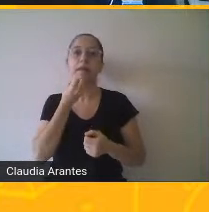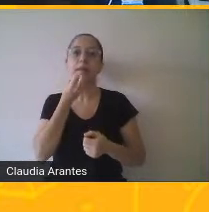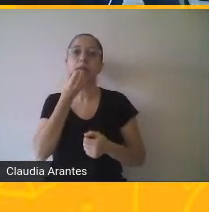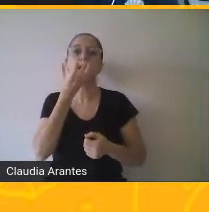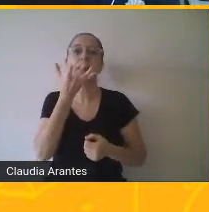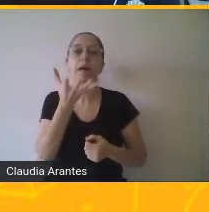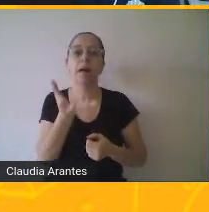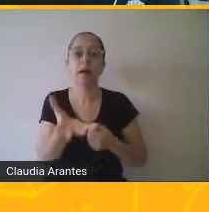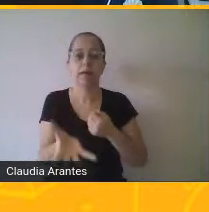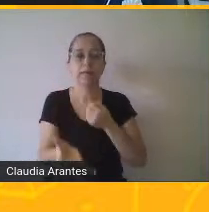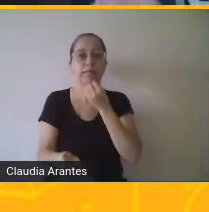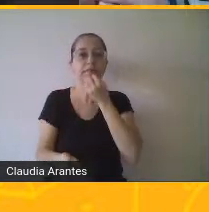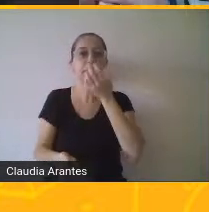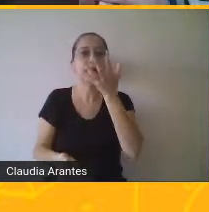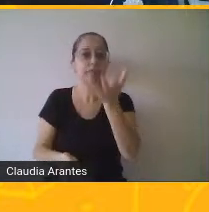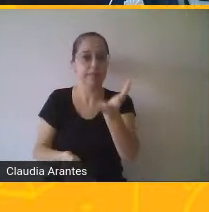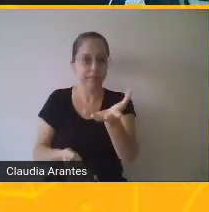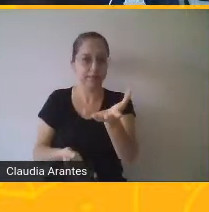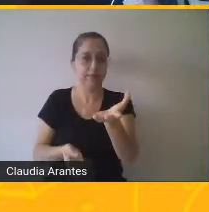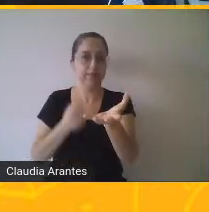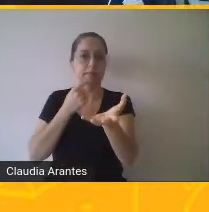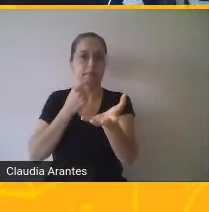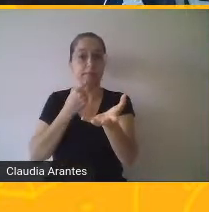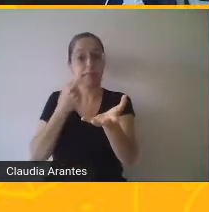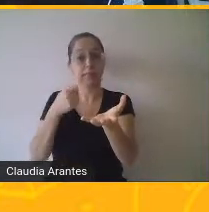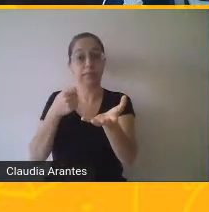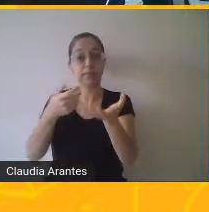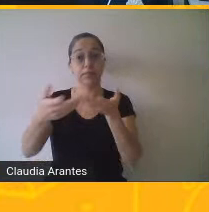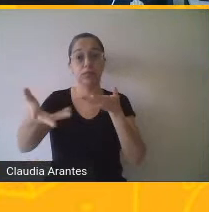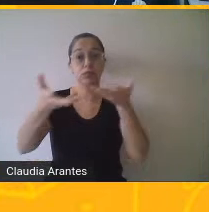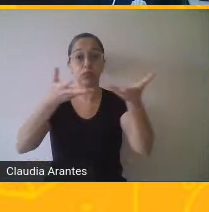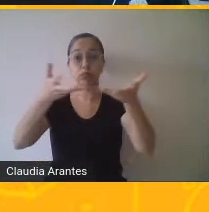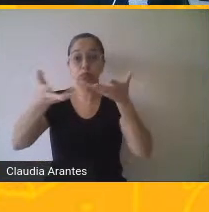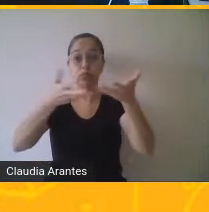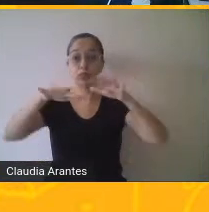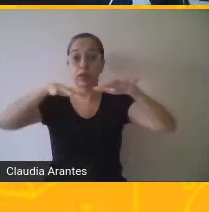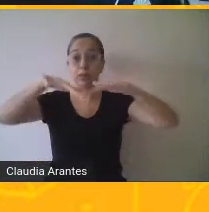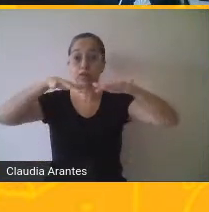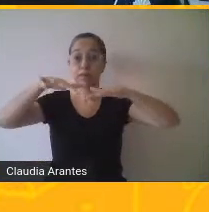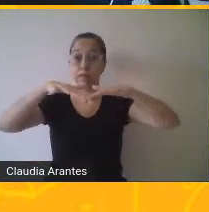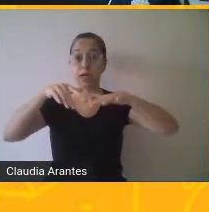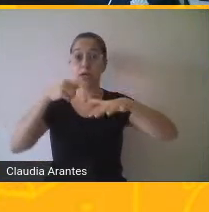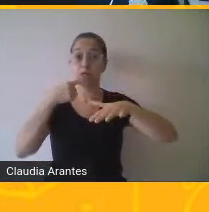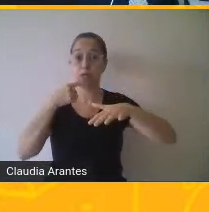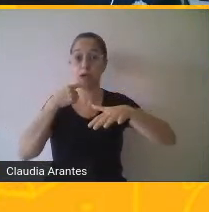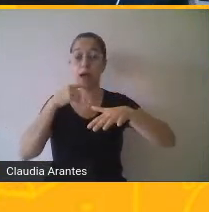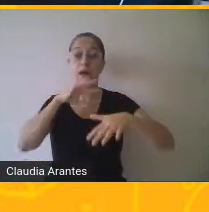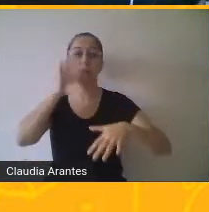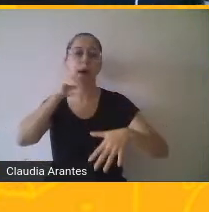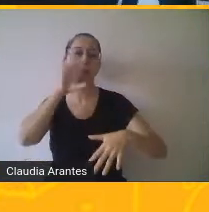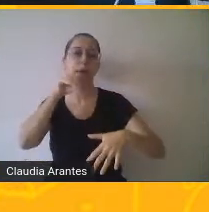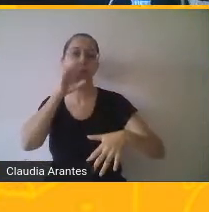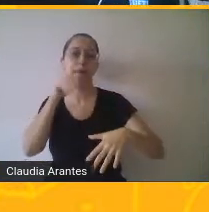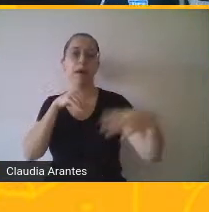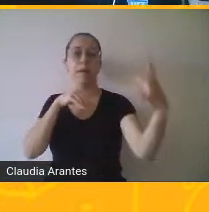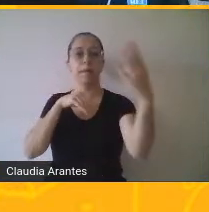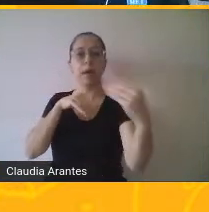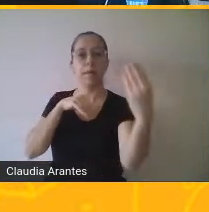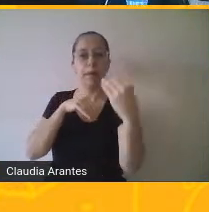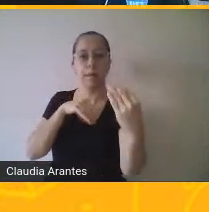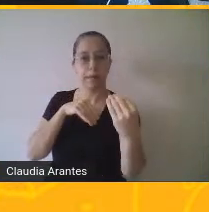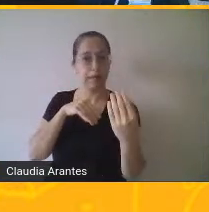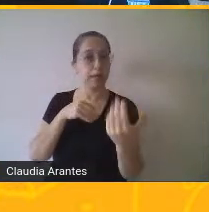O canal, dentro de uma sala de aula, num diálogo ou em qualquer outro espaço. Esse canal que nós estamos usando agora